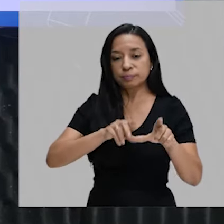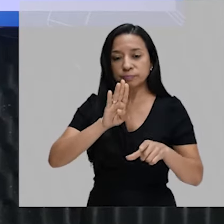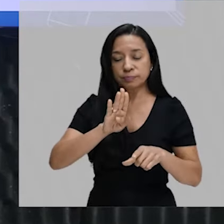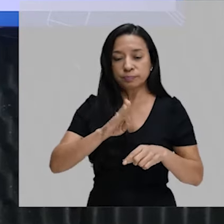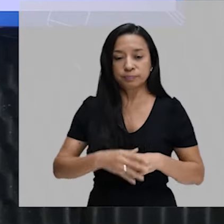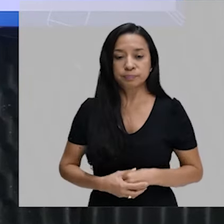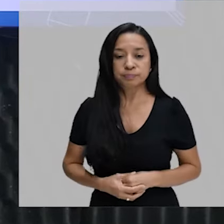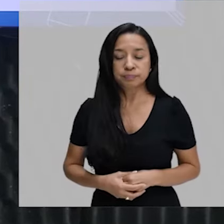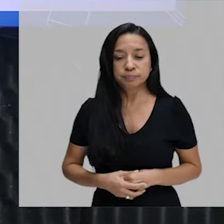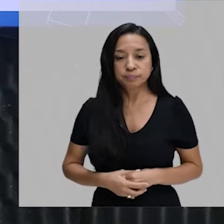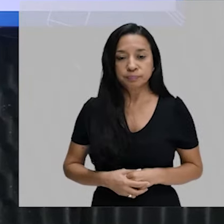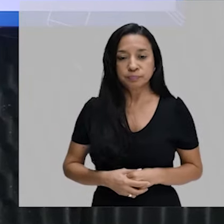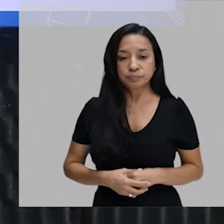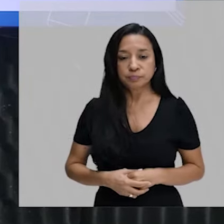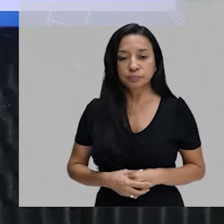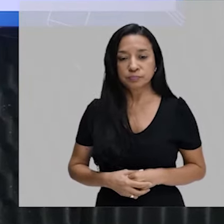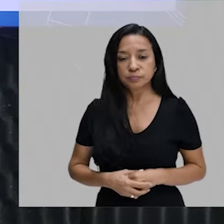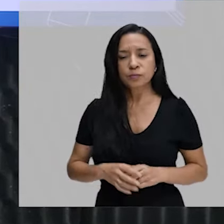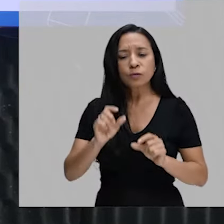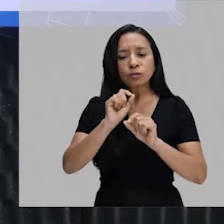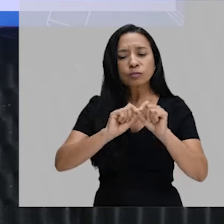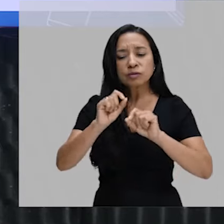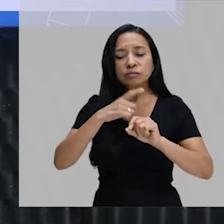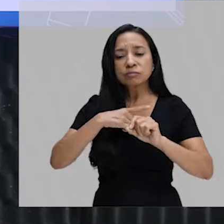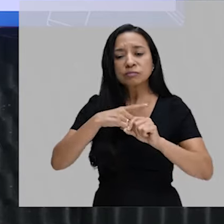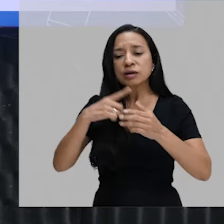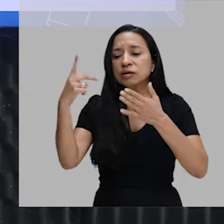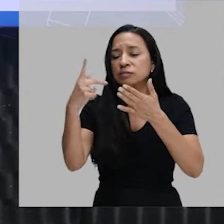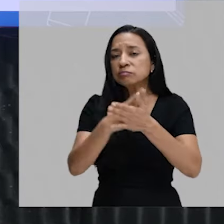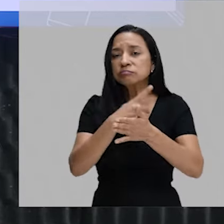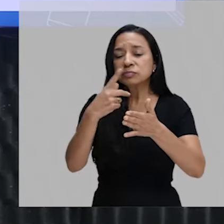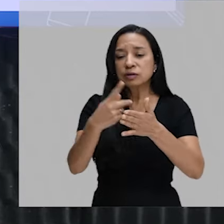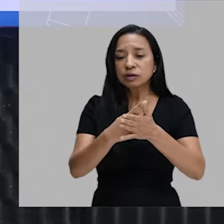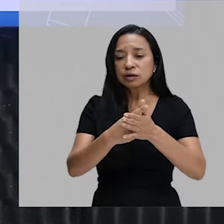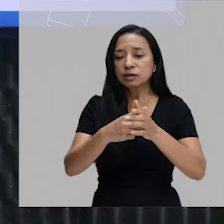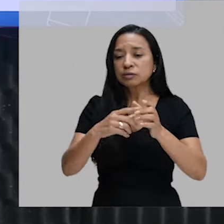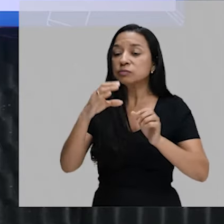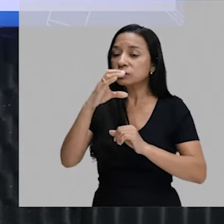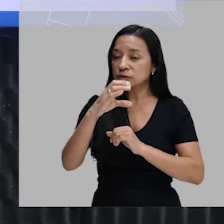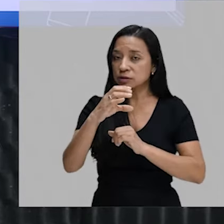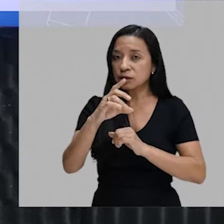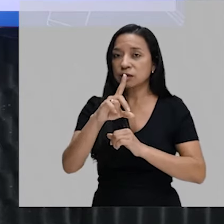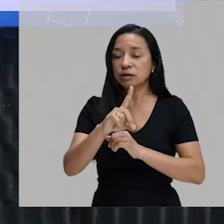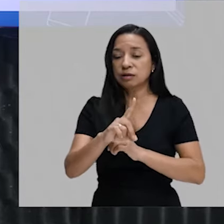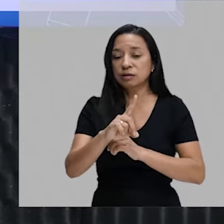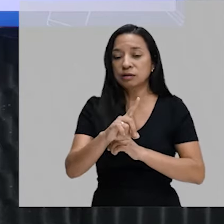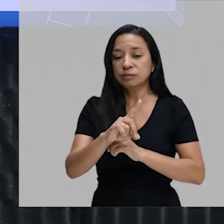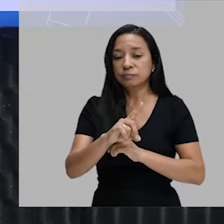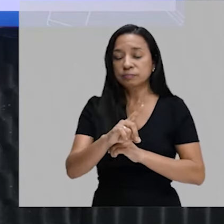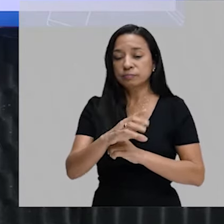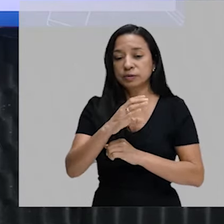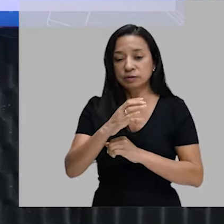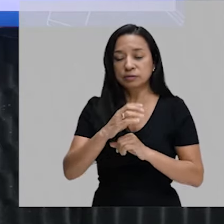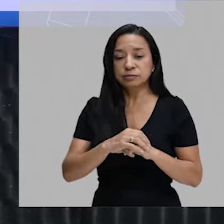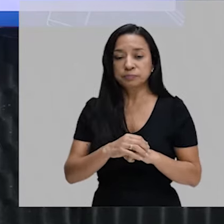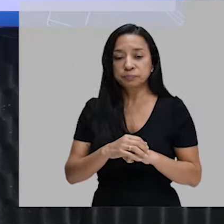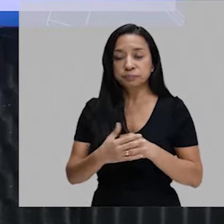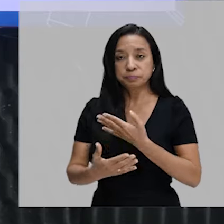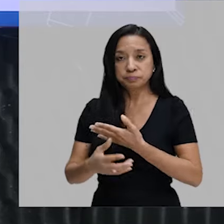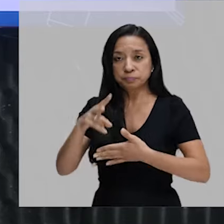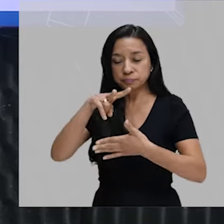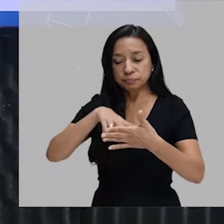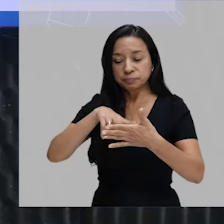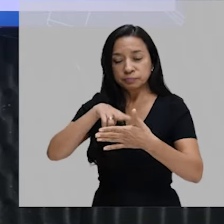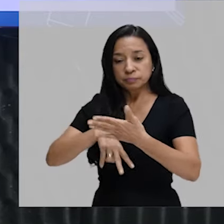Vamos ver o que tem de errado, pessoal, na letra C e letra D. Na letra C, ele diz o seguinte, os